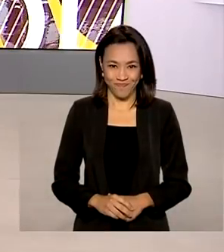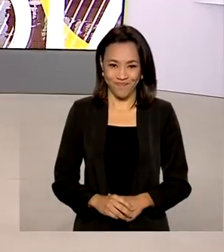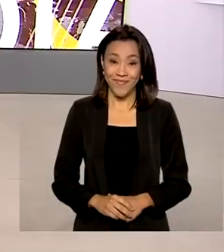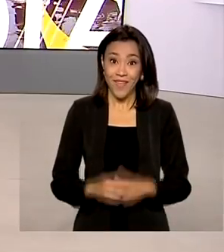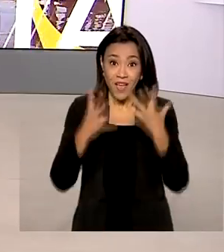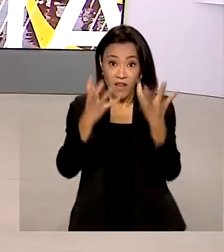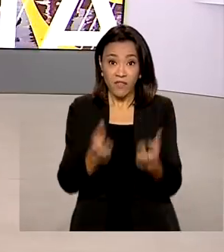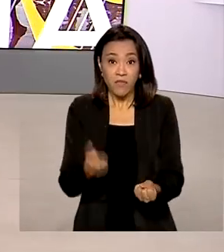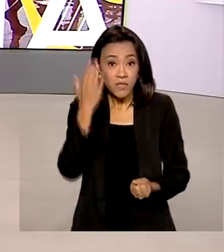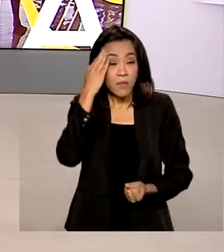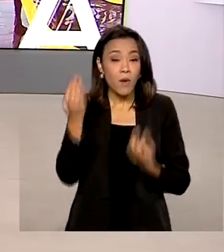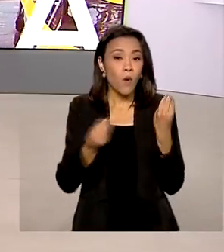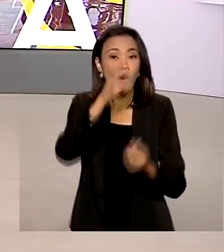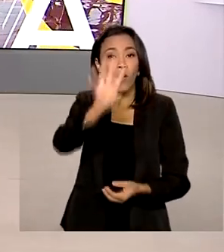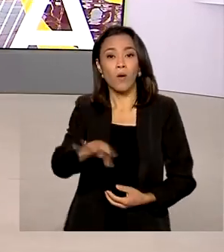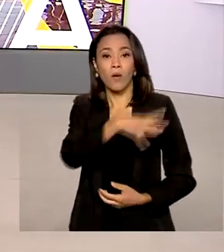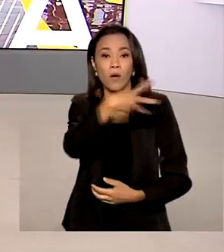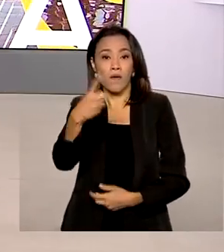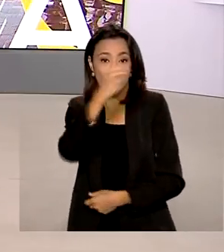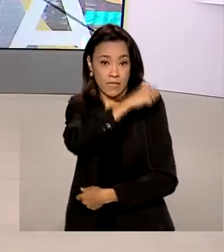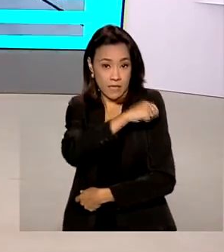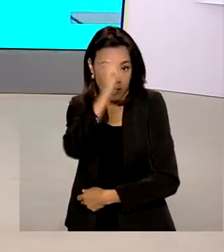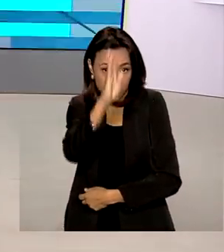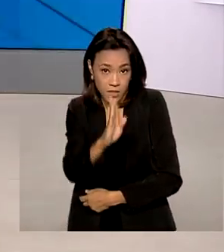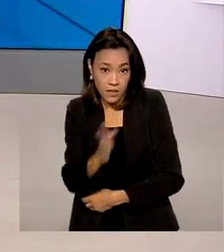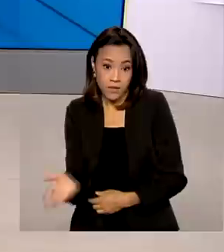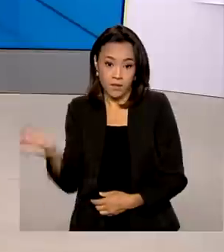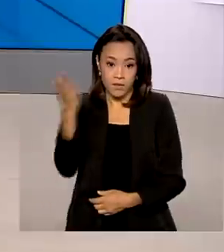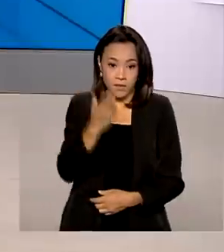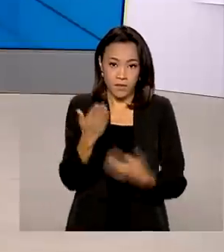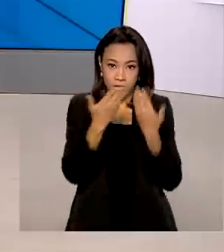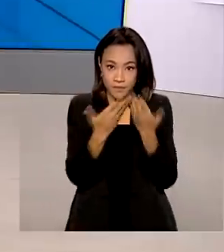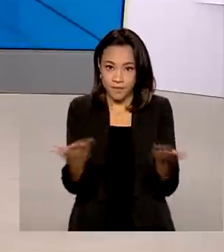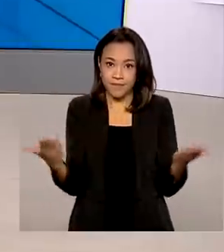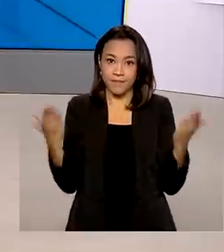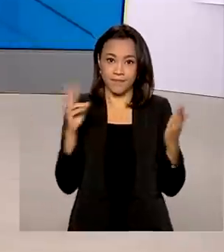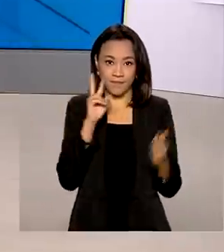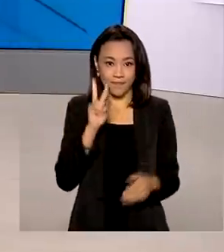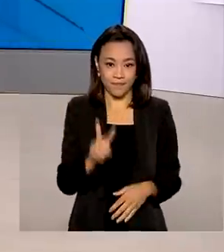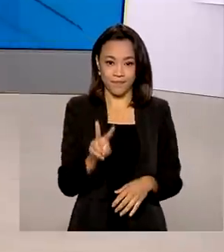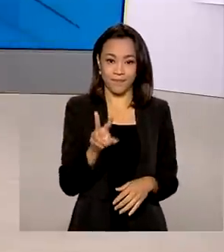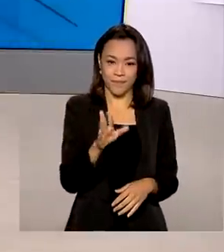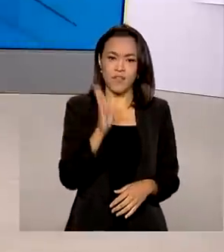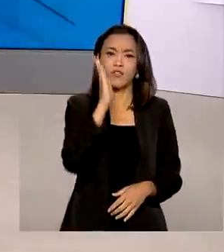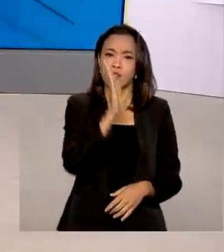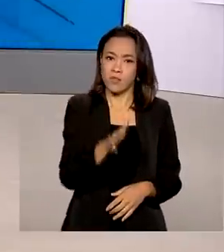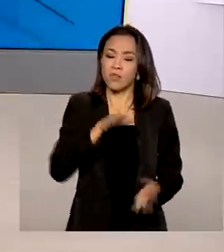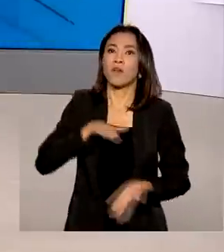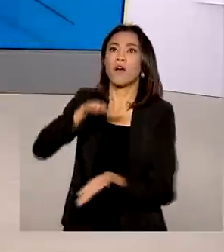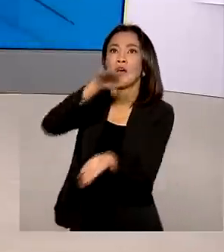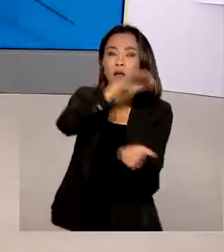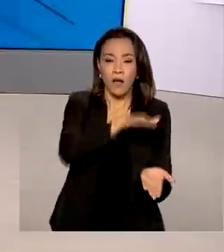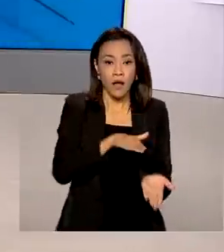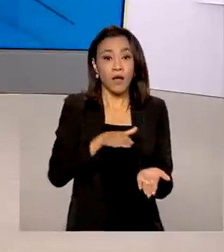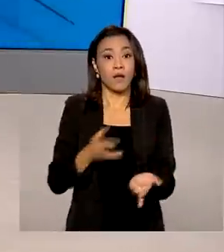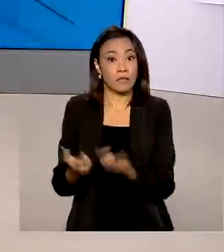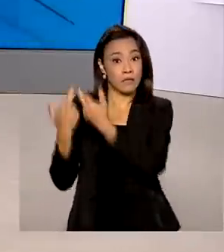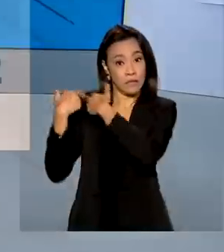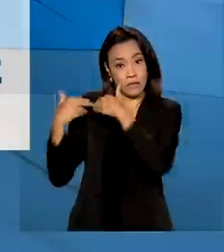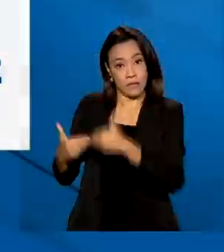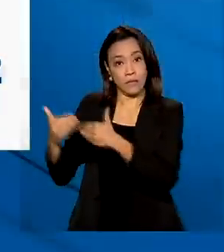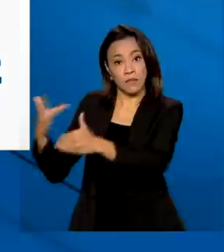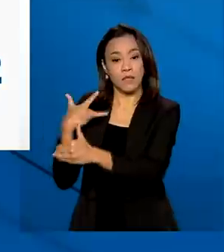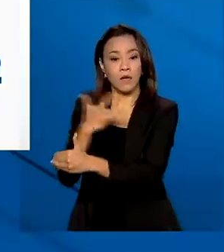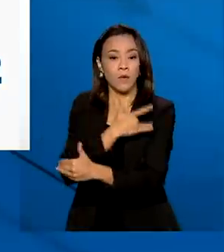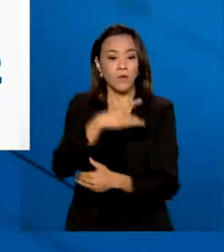Vamos saber agora como está a vacinação no Brasil? Os números aparecem aqui no nosso telão, já foram distribuídas pelo Ministério da Saúde.